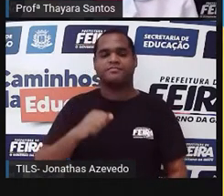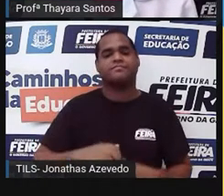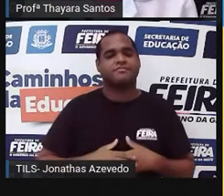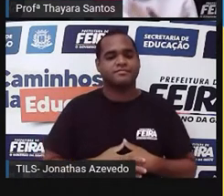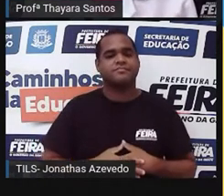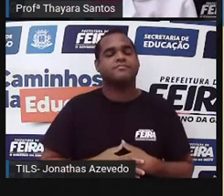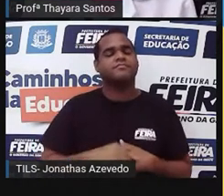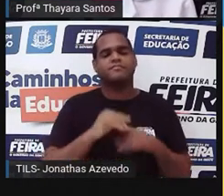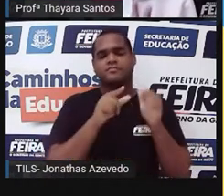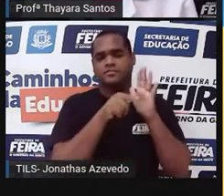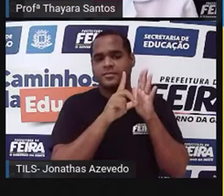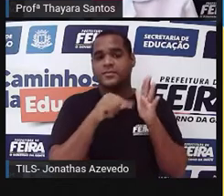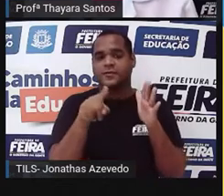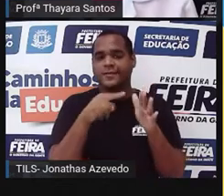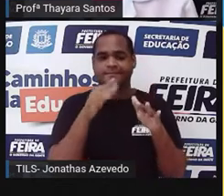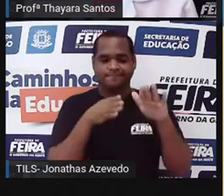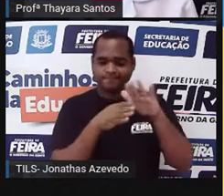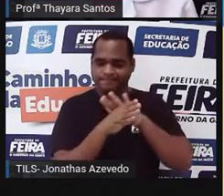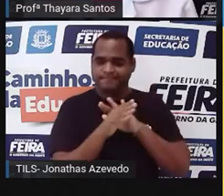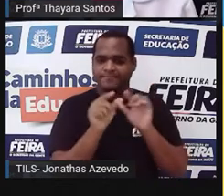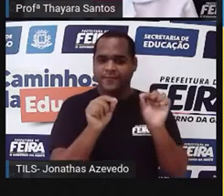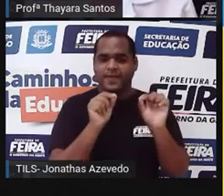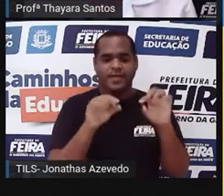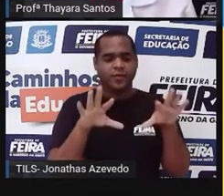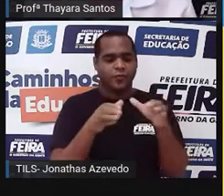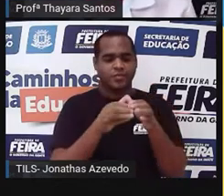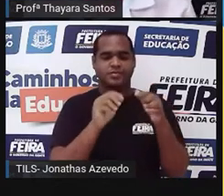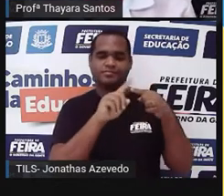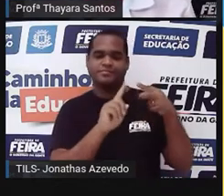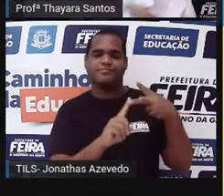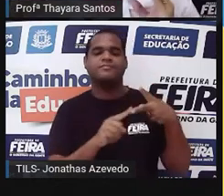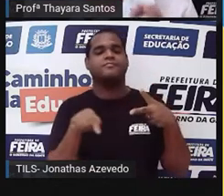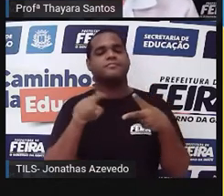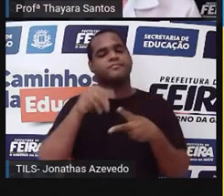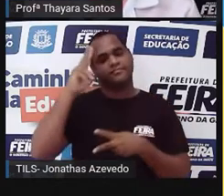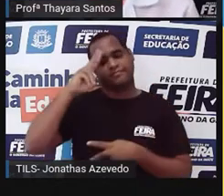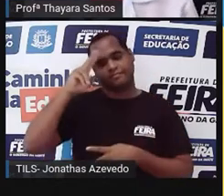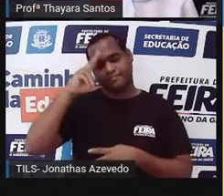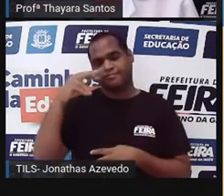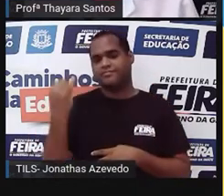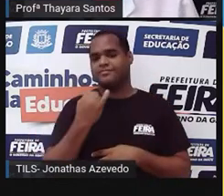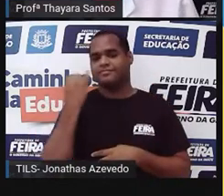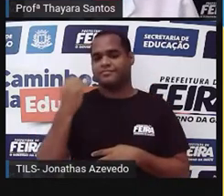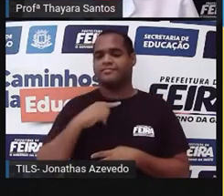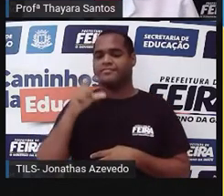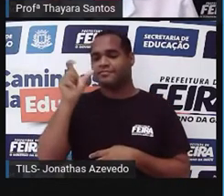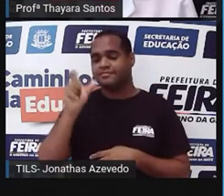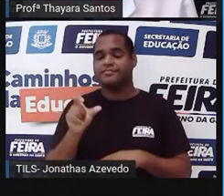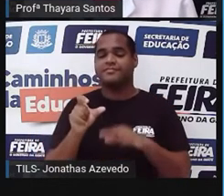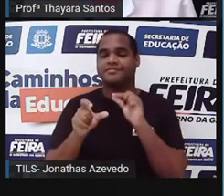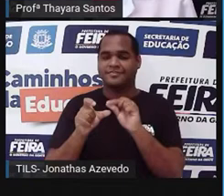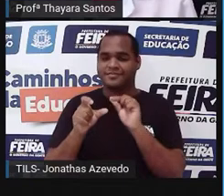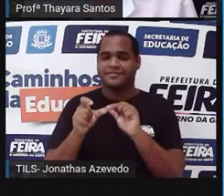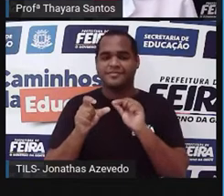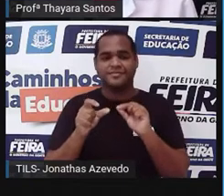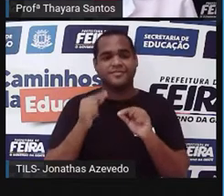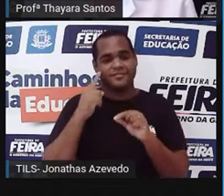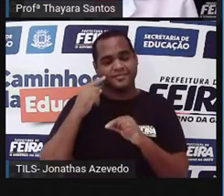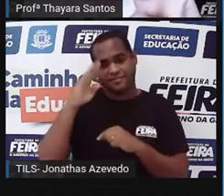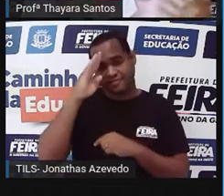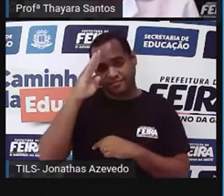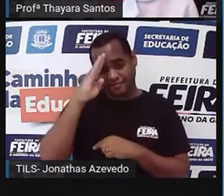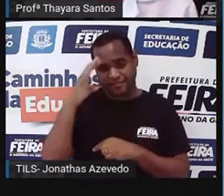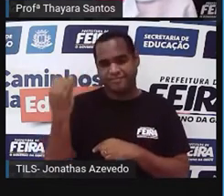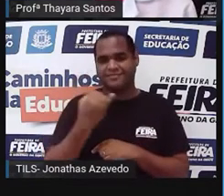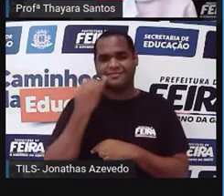Então, antes da gente entrar nesses dois grupos, vamos relembrar as características das plantas. A primeira delas